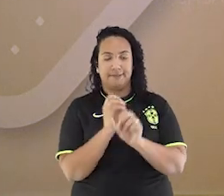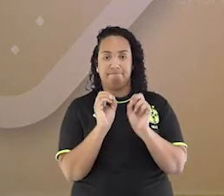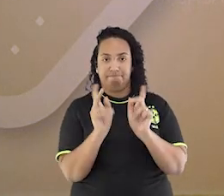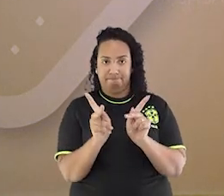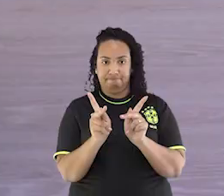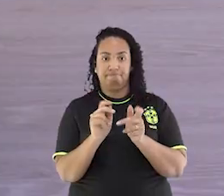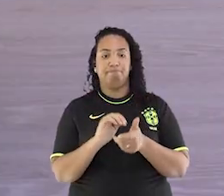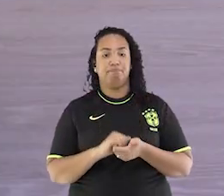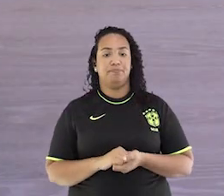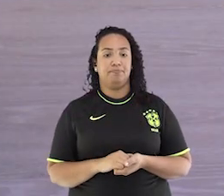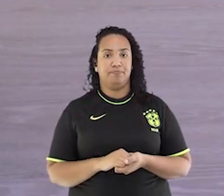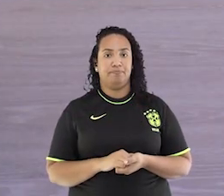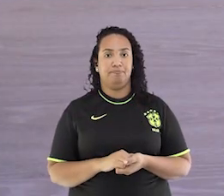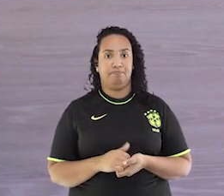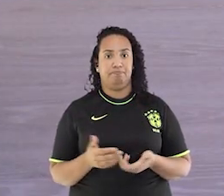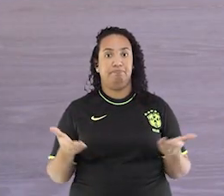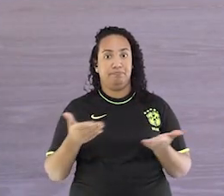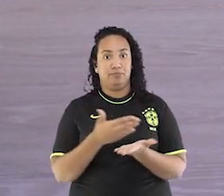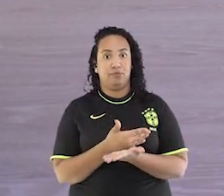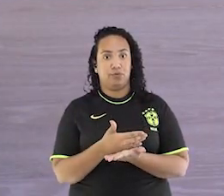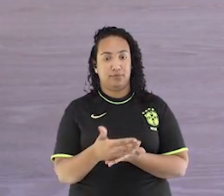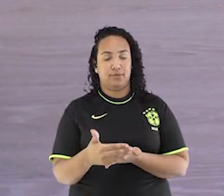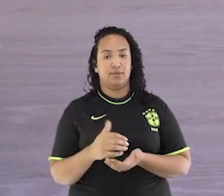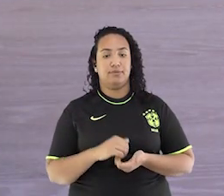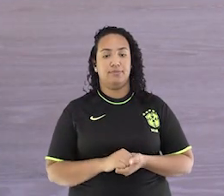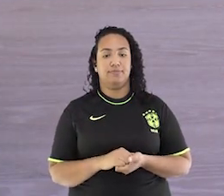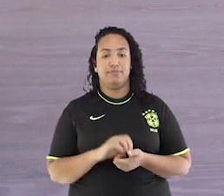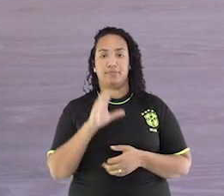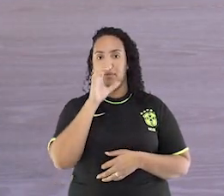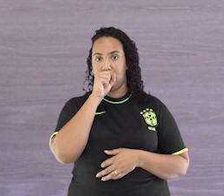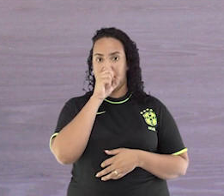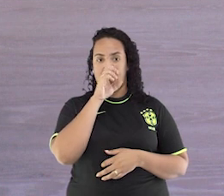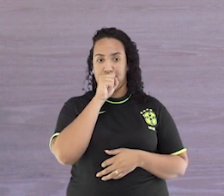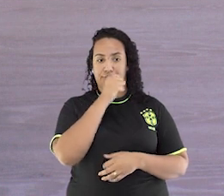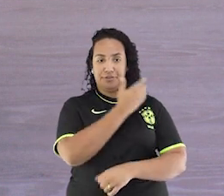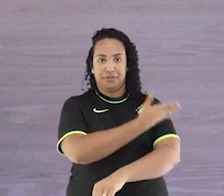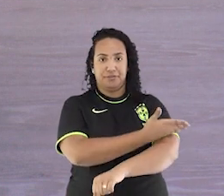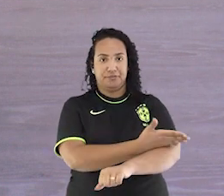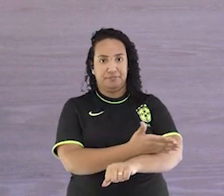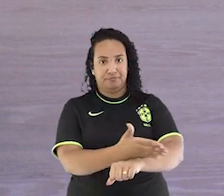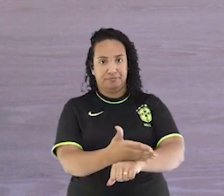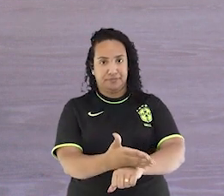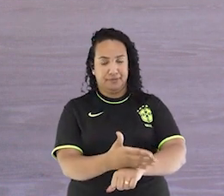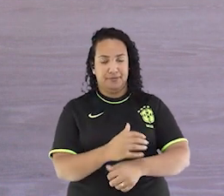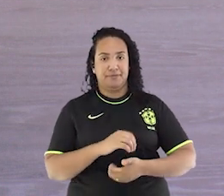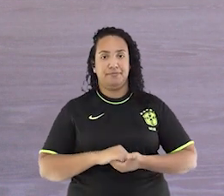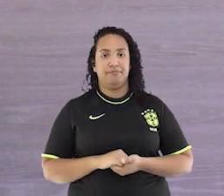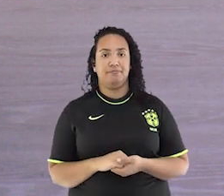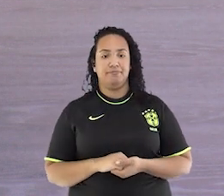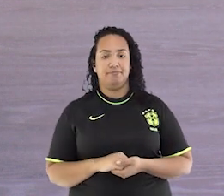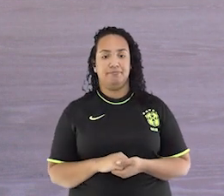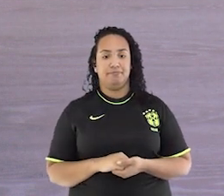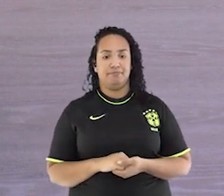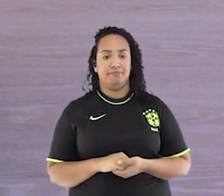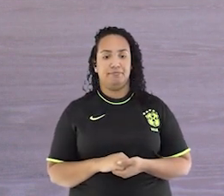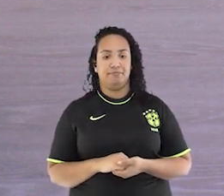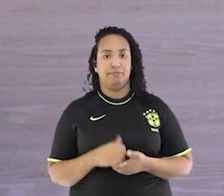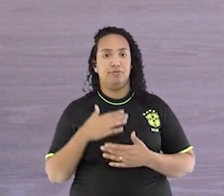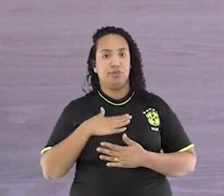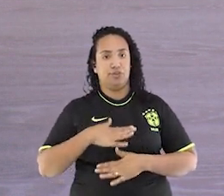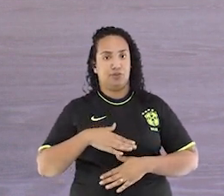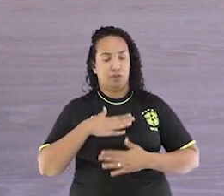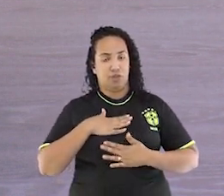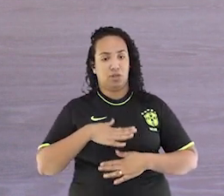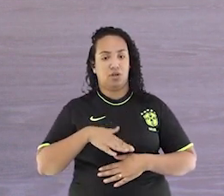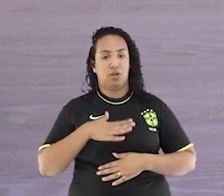Vamos? Laranja. Branco. Vai! Volta devagarzinho, respirando.